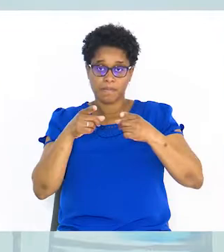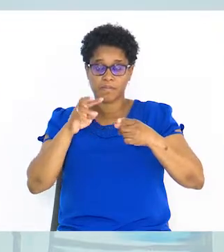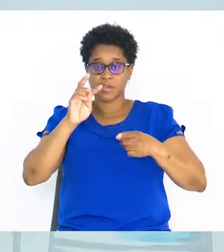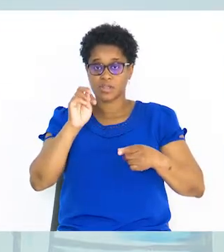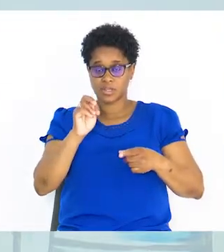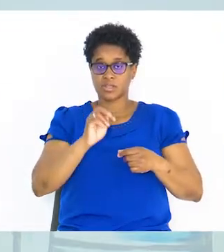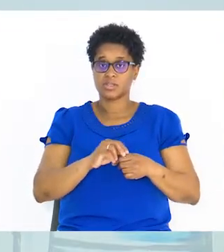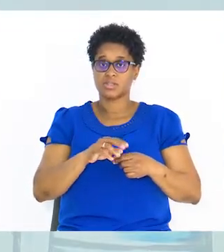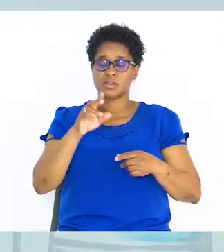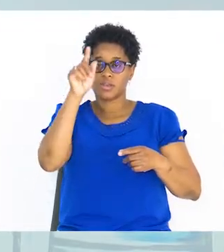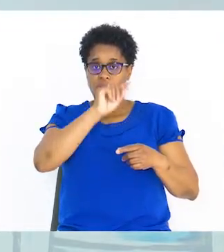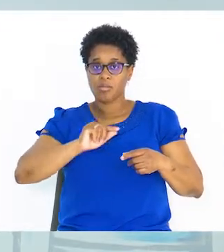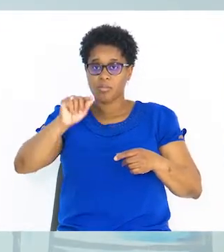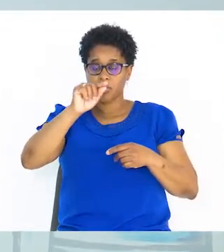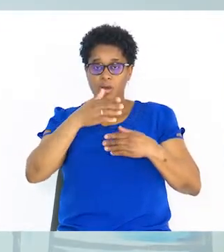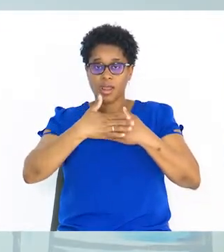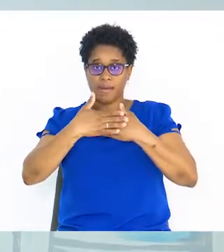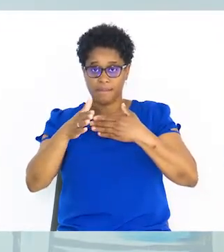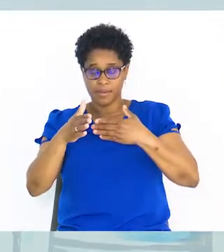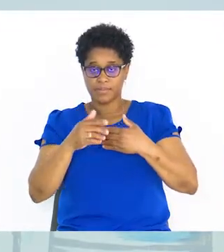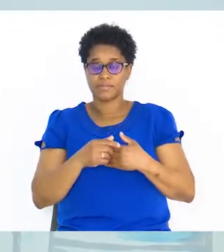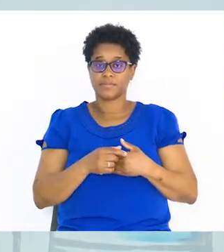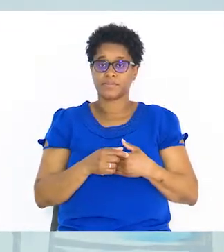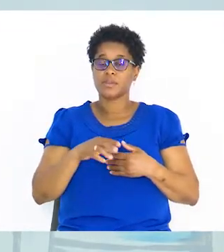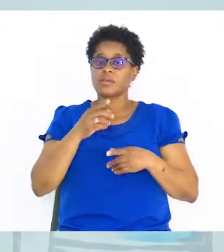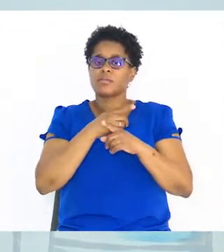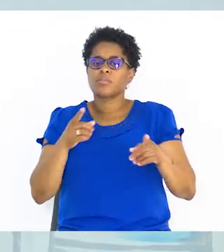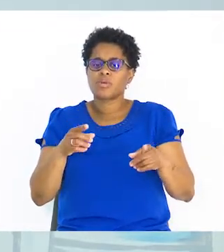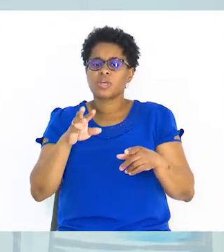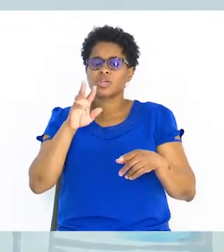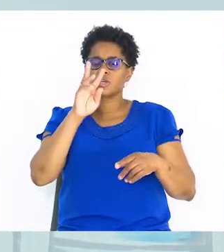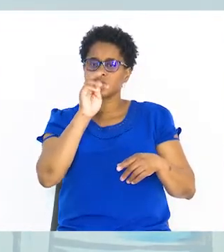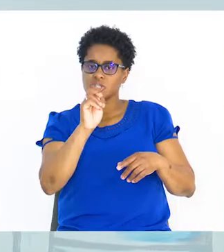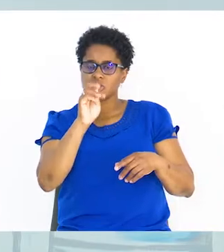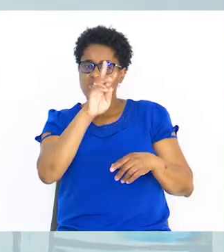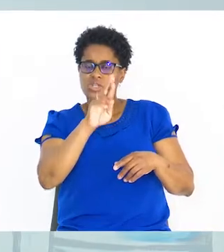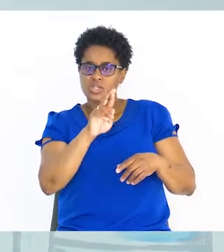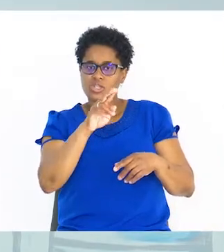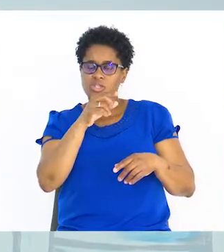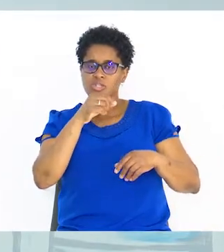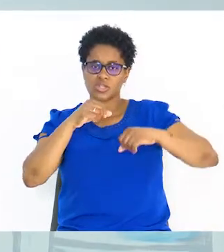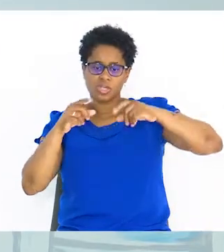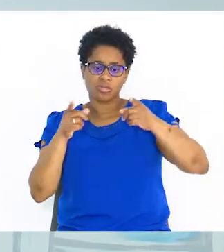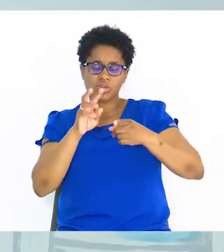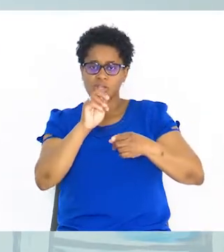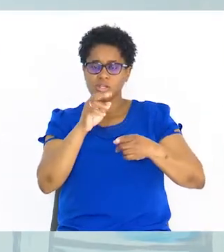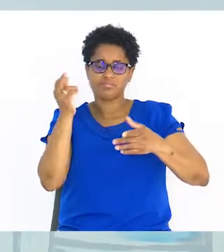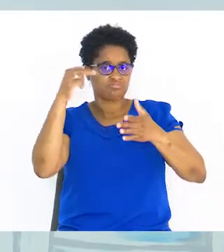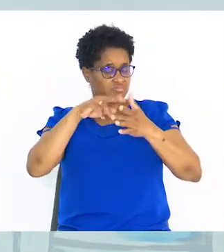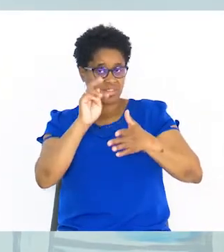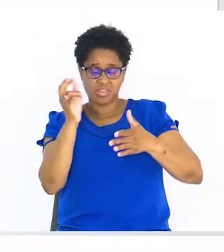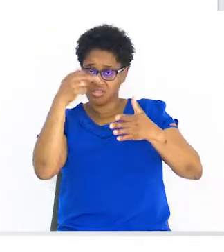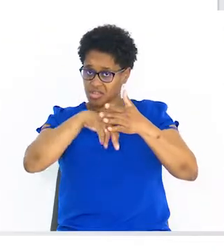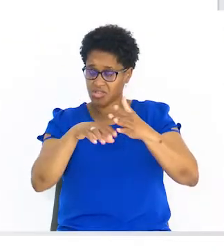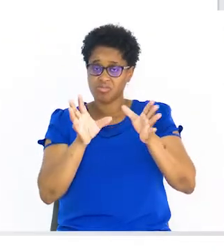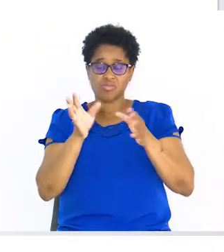é aberto ou intervalo aberto. Mas porquê? Porque x é menor do que 3. 3 não pertence ao conjunto solução.